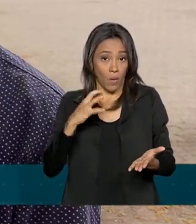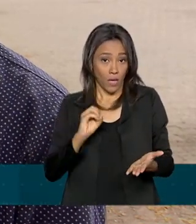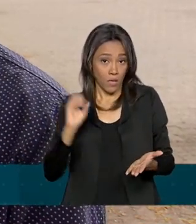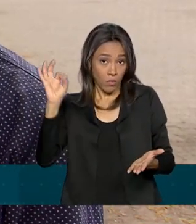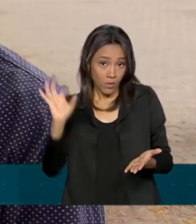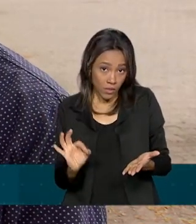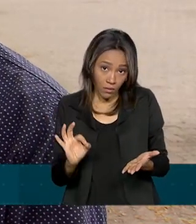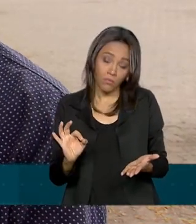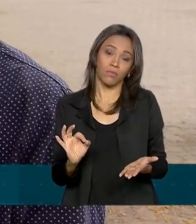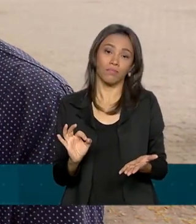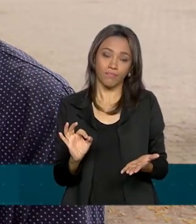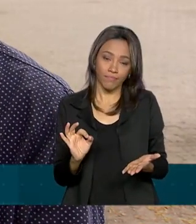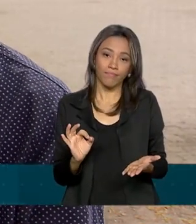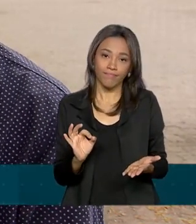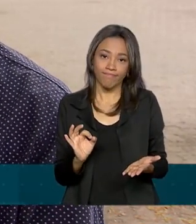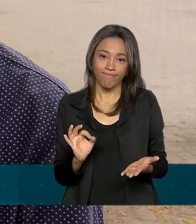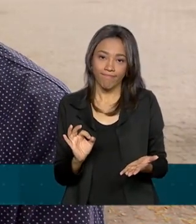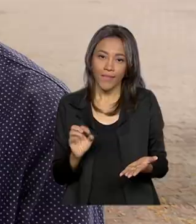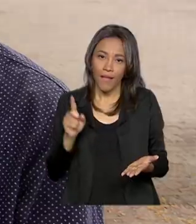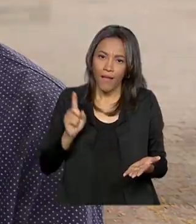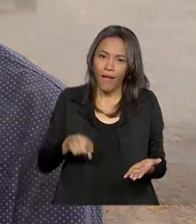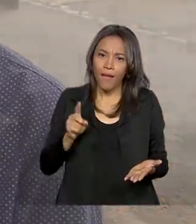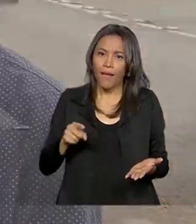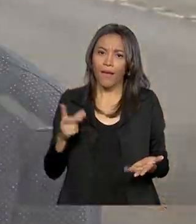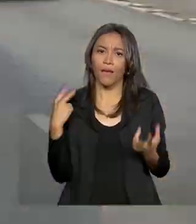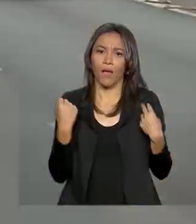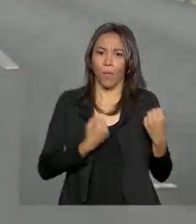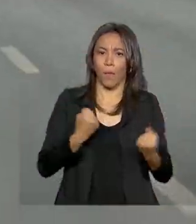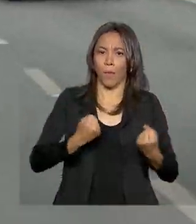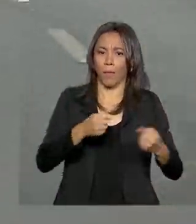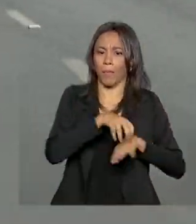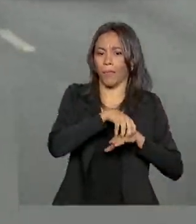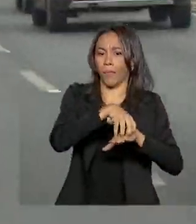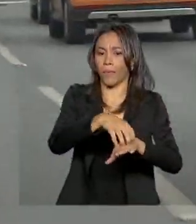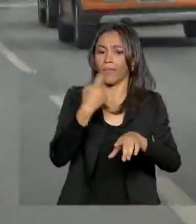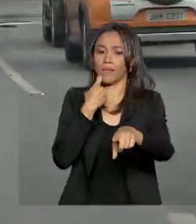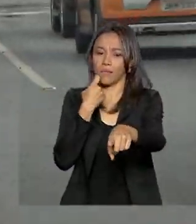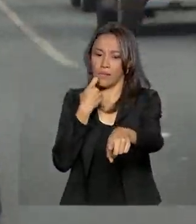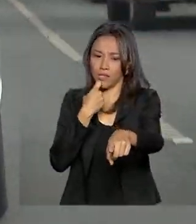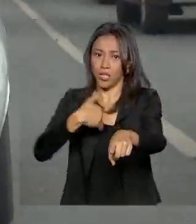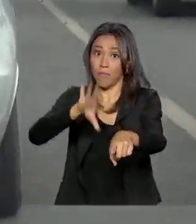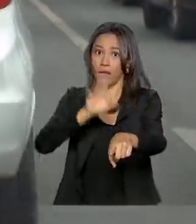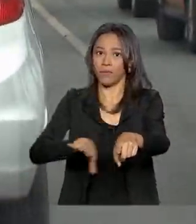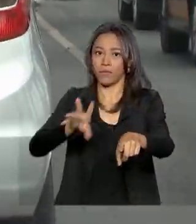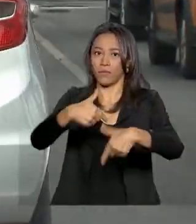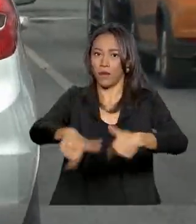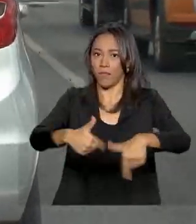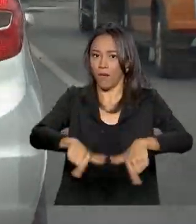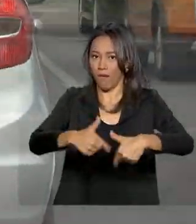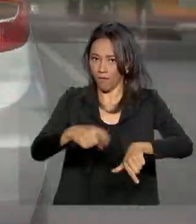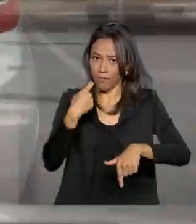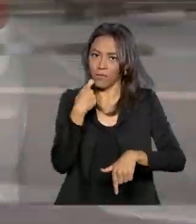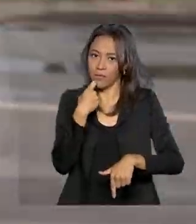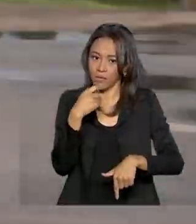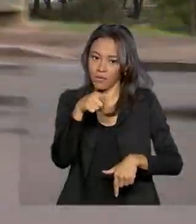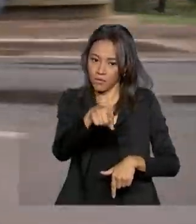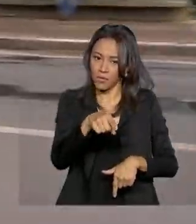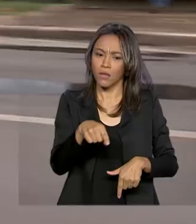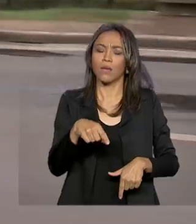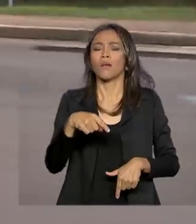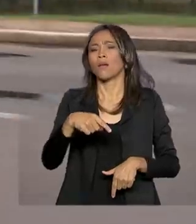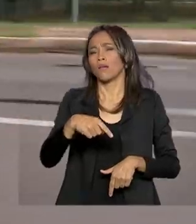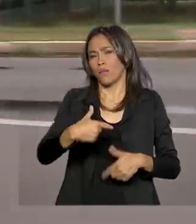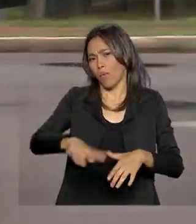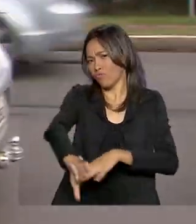rendimento é como motorista aplicativo. Sexta-feira é o dia que eu mais trabalho, eu trabalho na empresa quase o dia